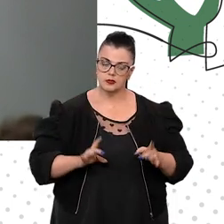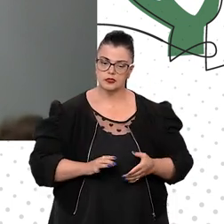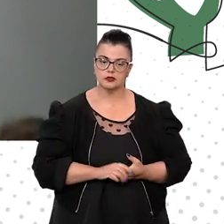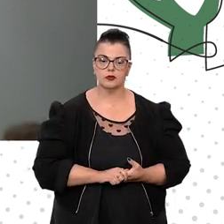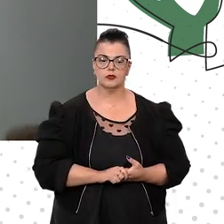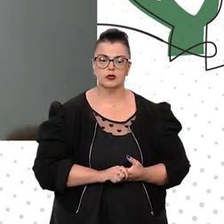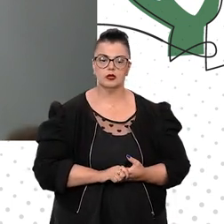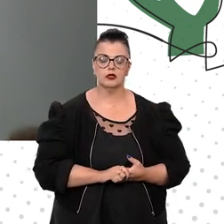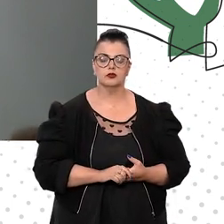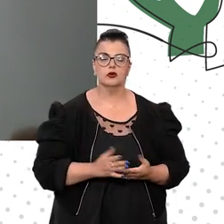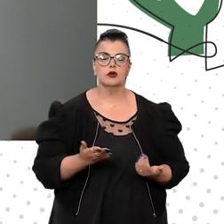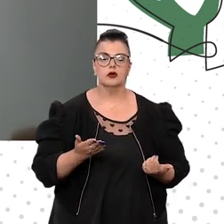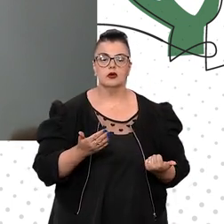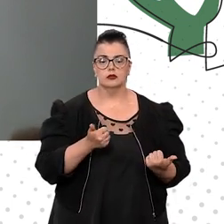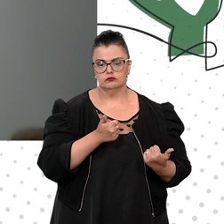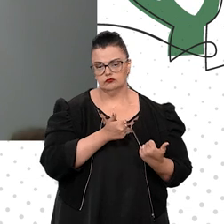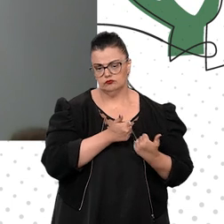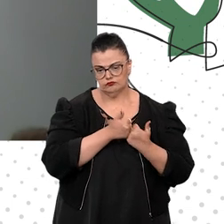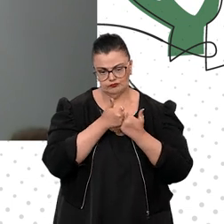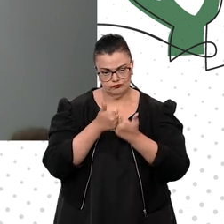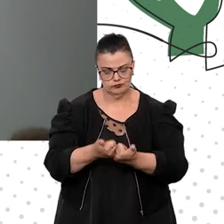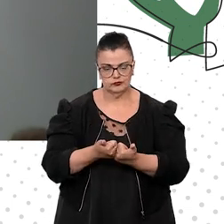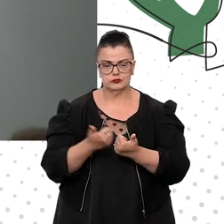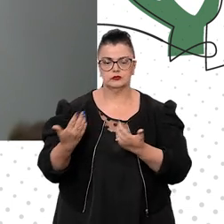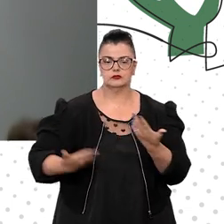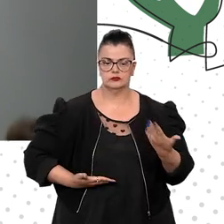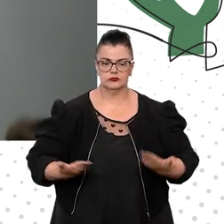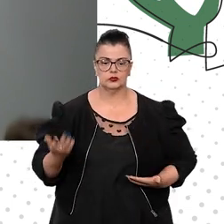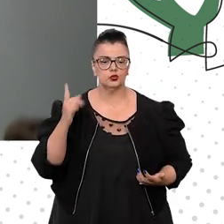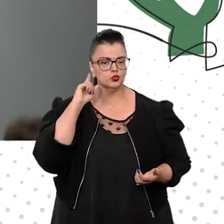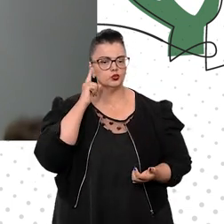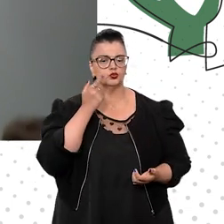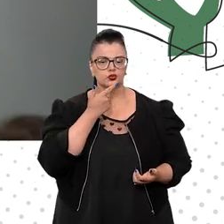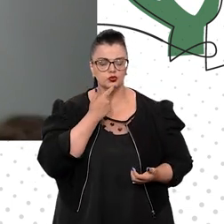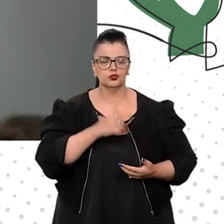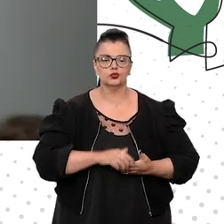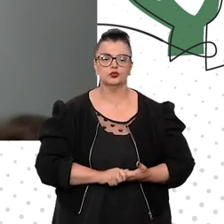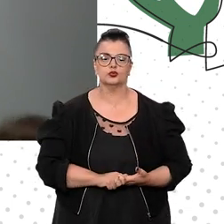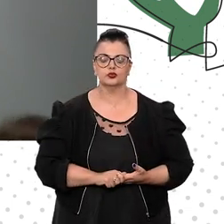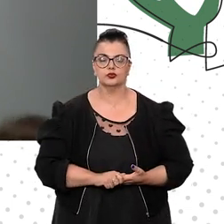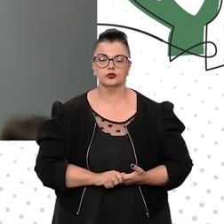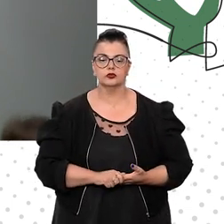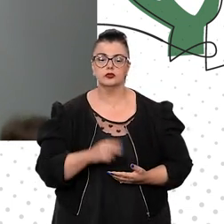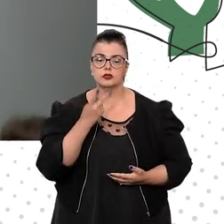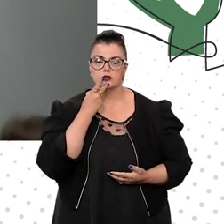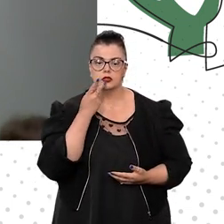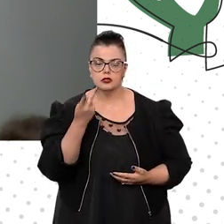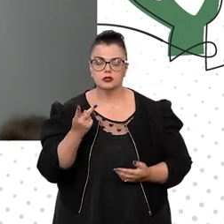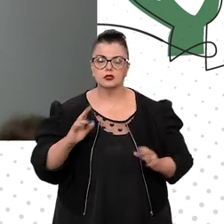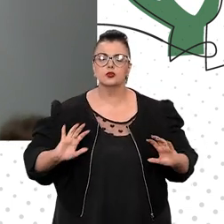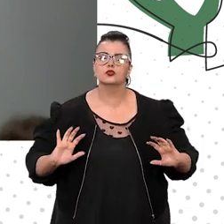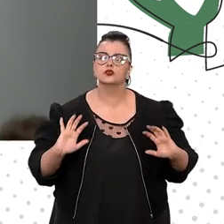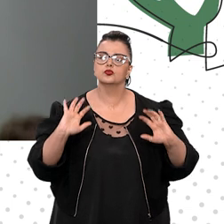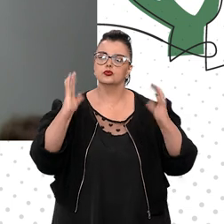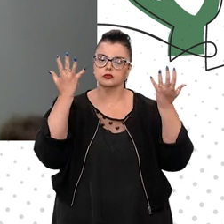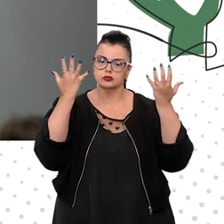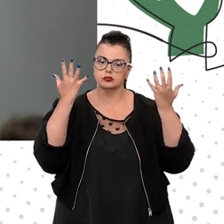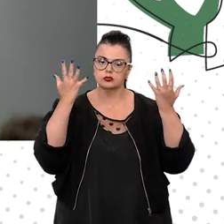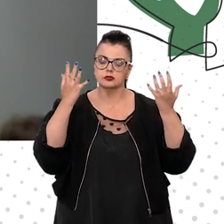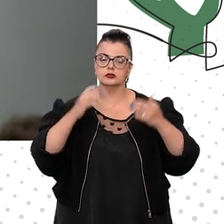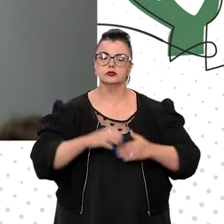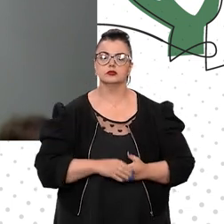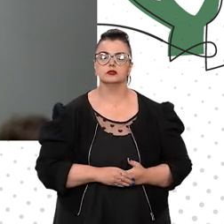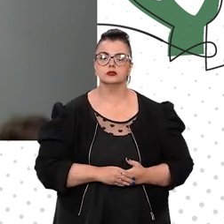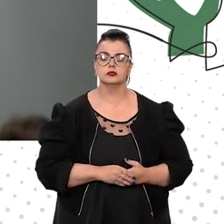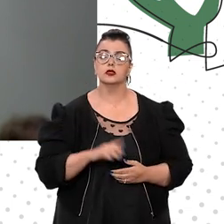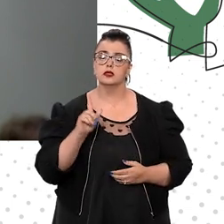colaboradores surdos, e dizer que essa solenidade é